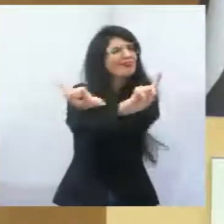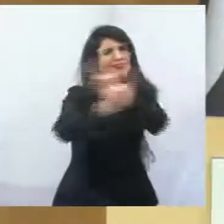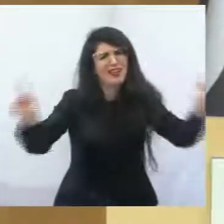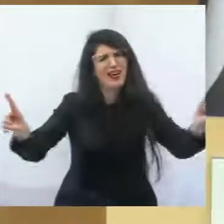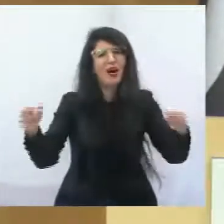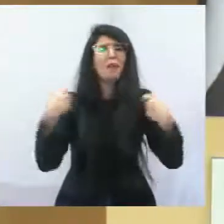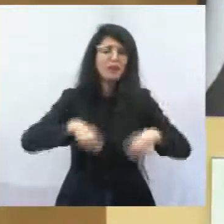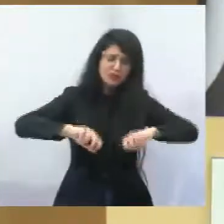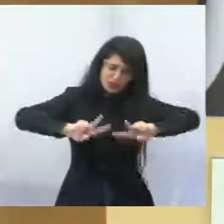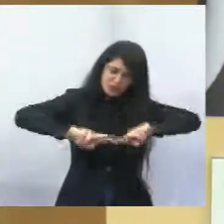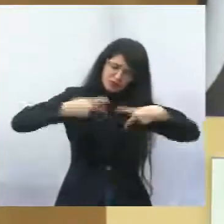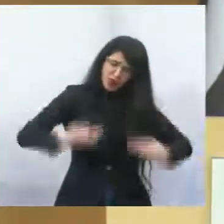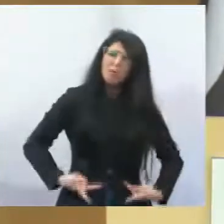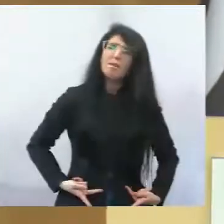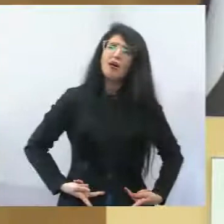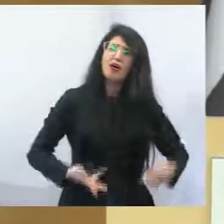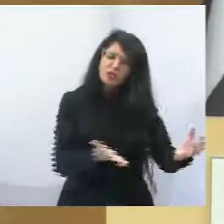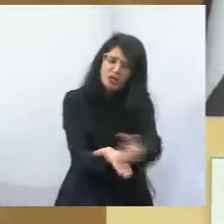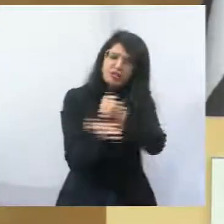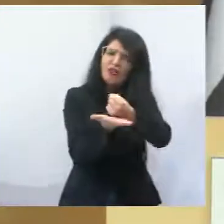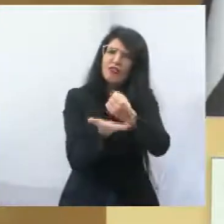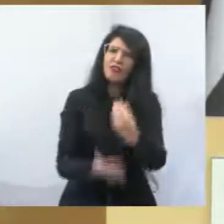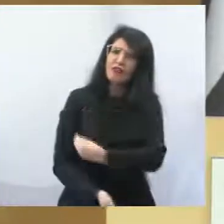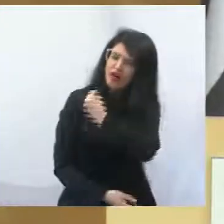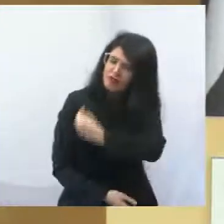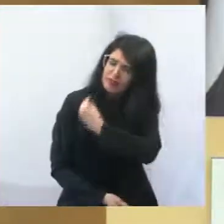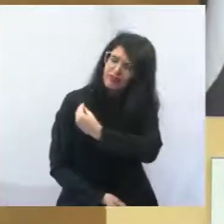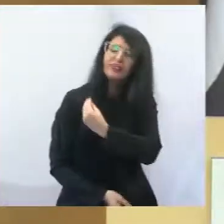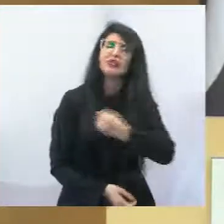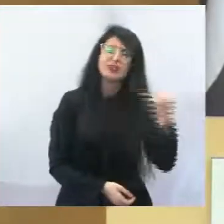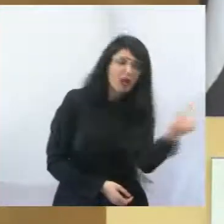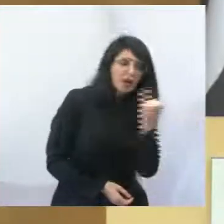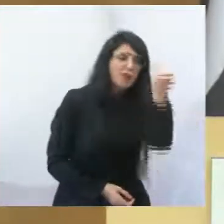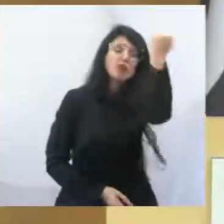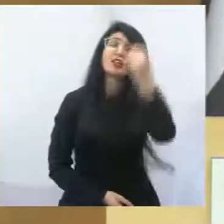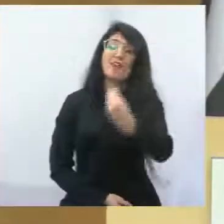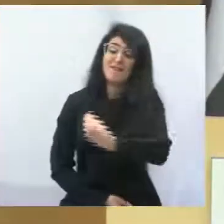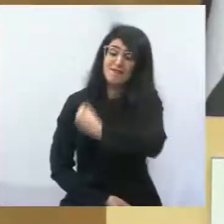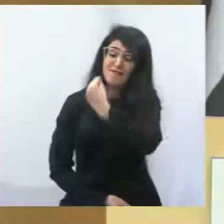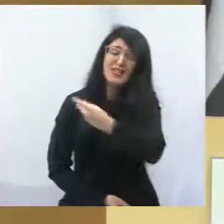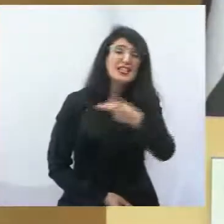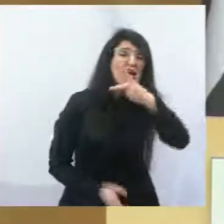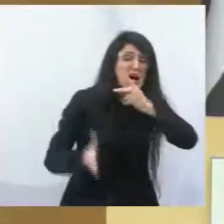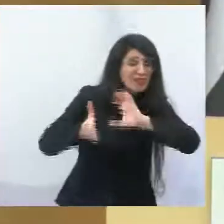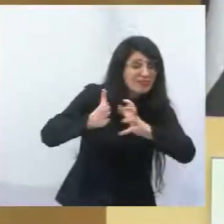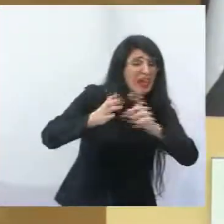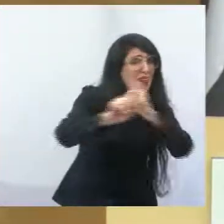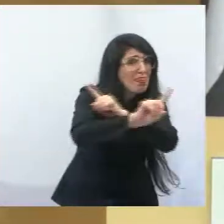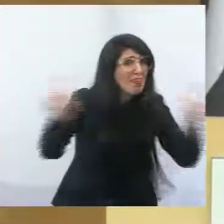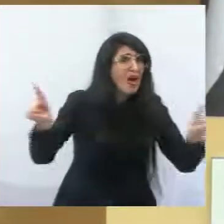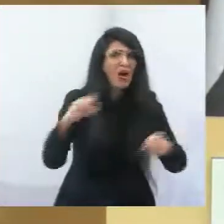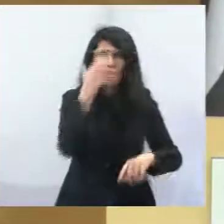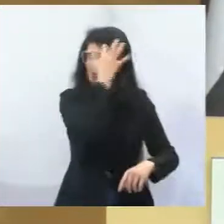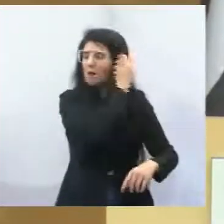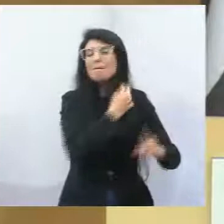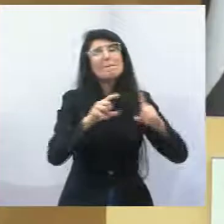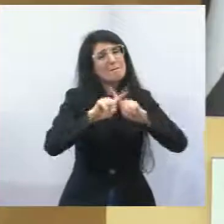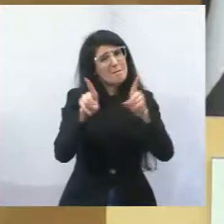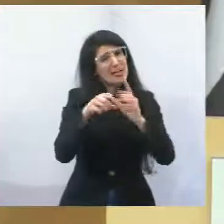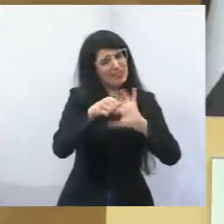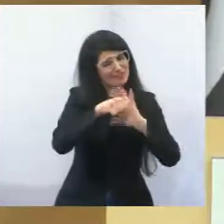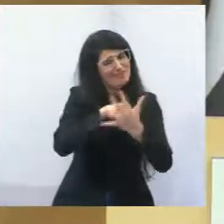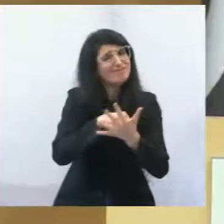humana. E, infelizmente, por parte de alguns, a pandemia se tornou uma disputa política.